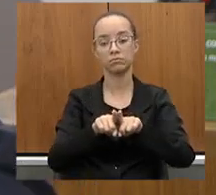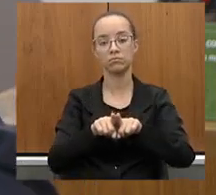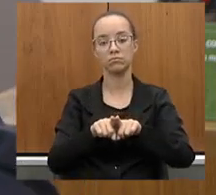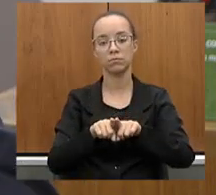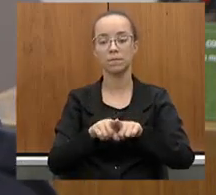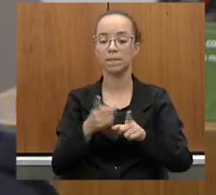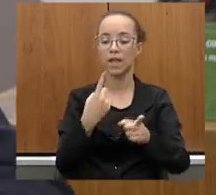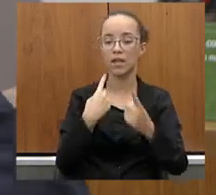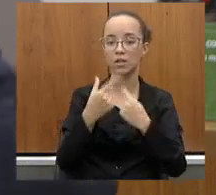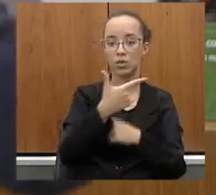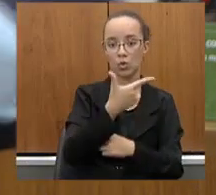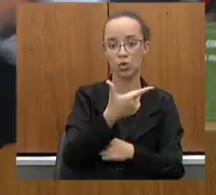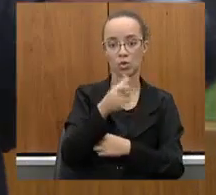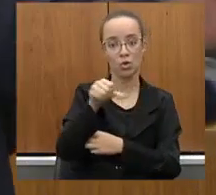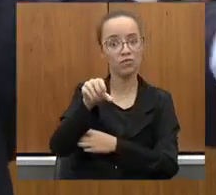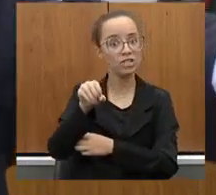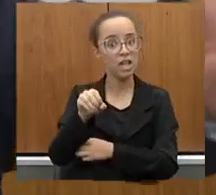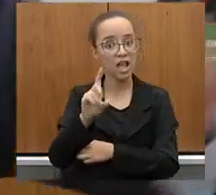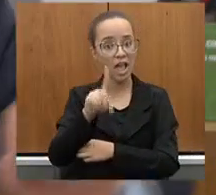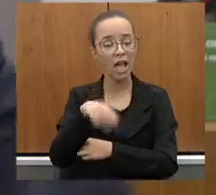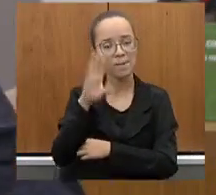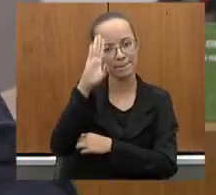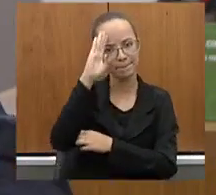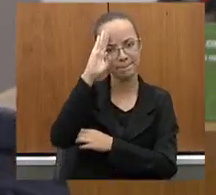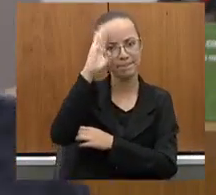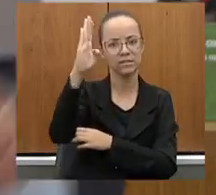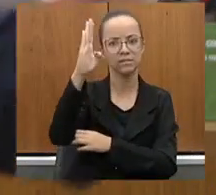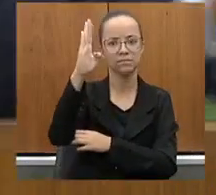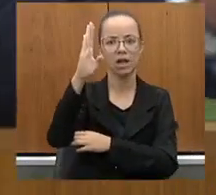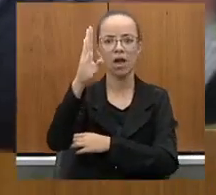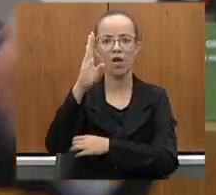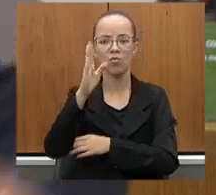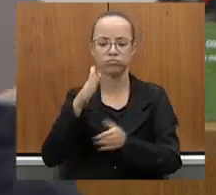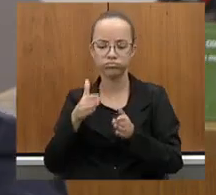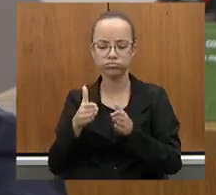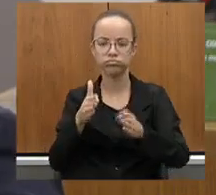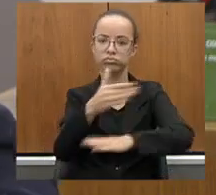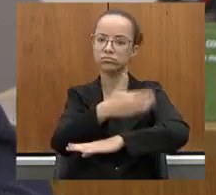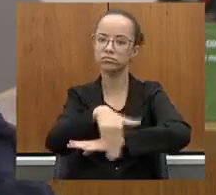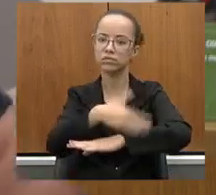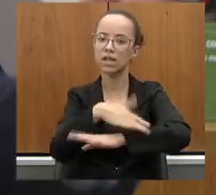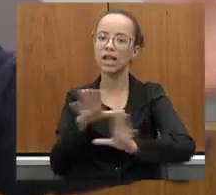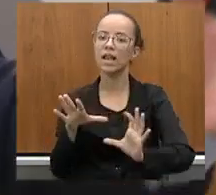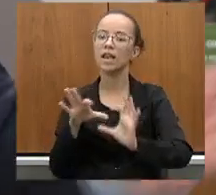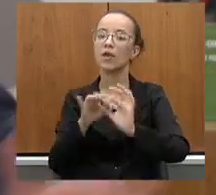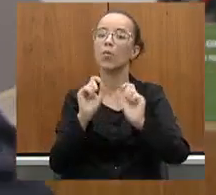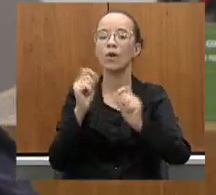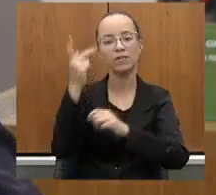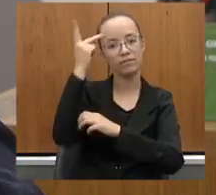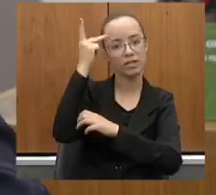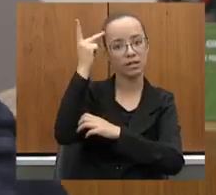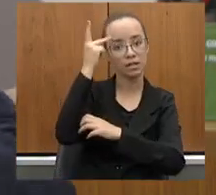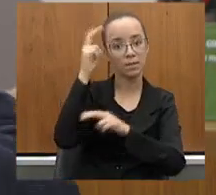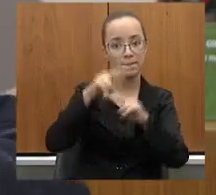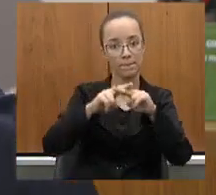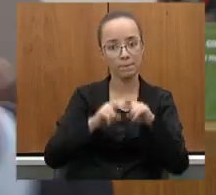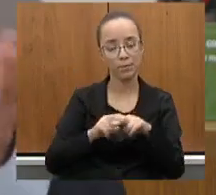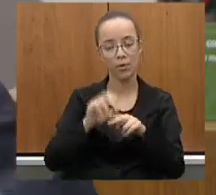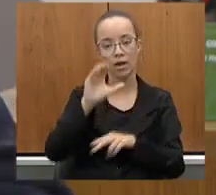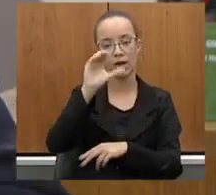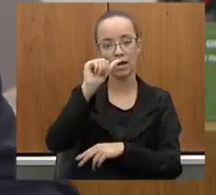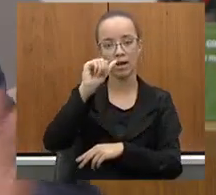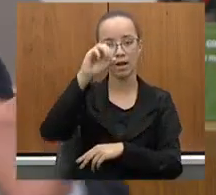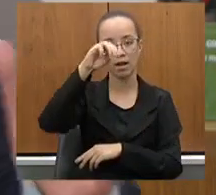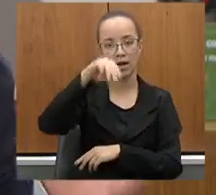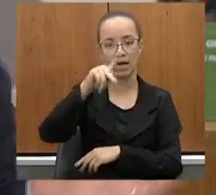Rodovia 290, a principal malha rodoviária que nos liga a São Paulo, via Campinas. Então, isto, sem